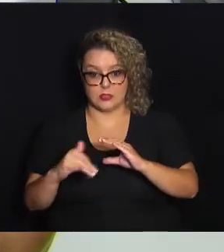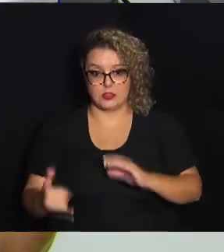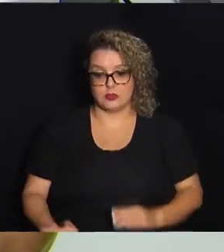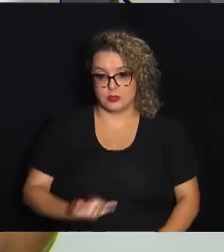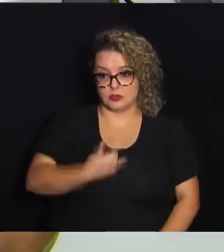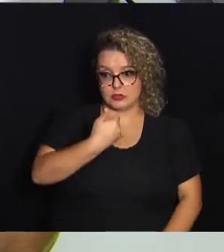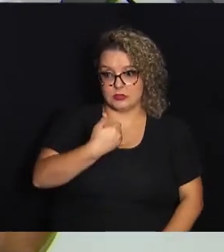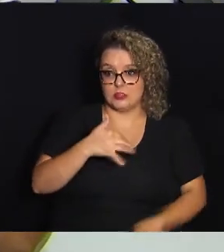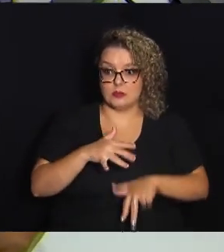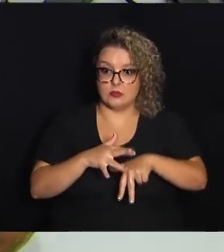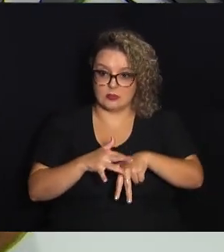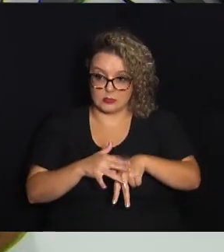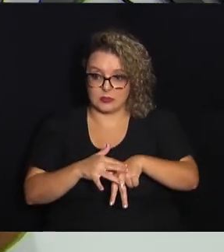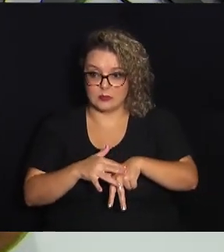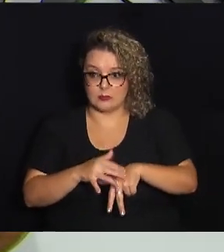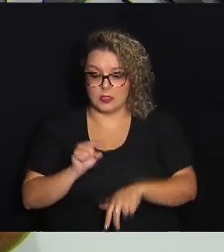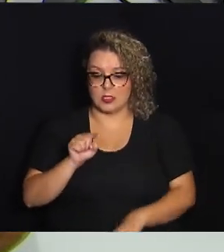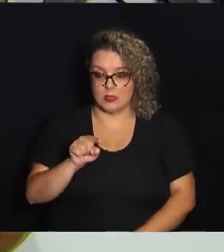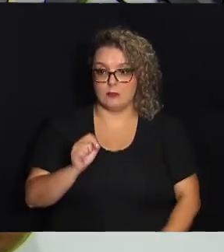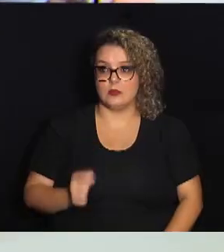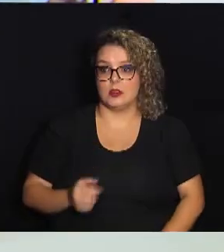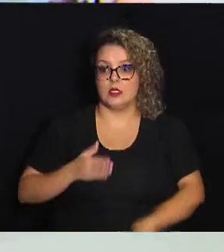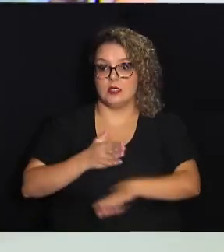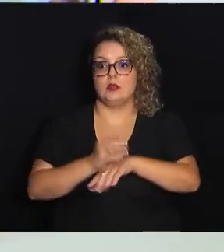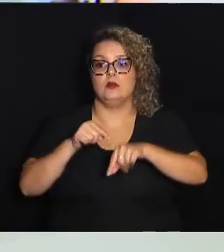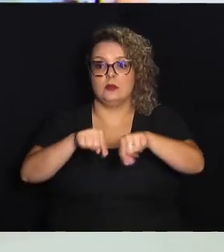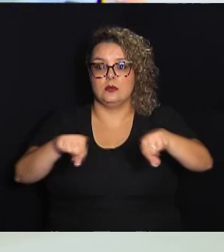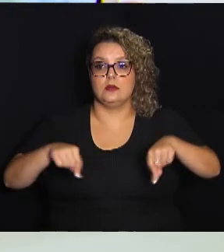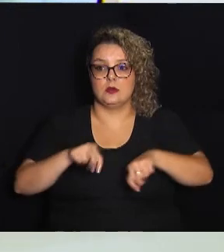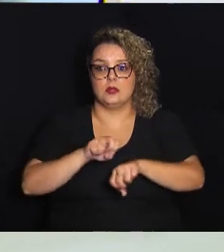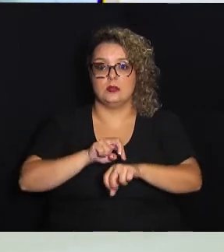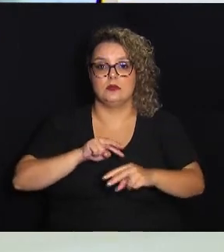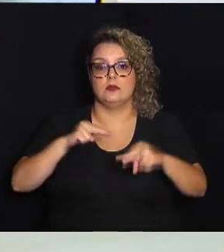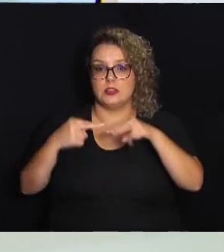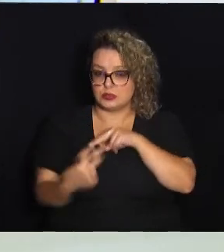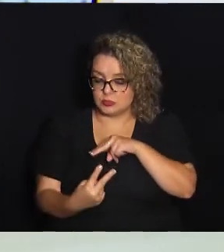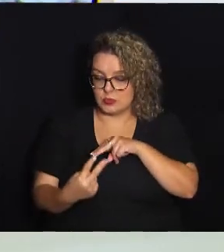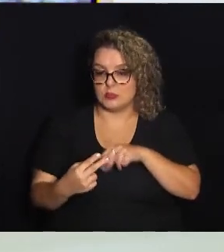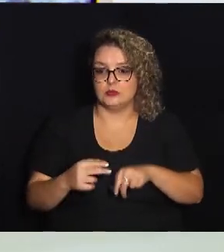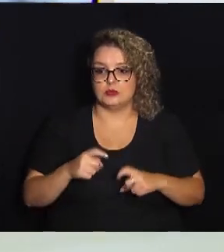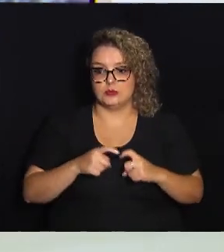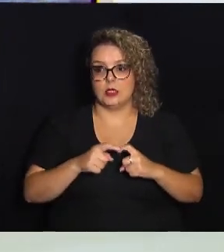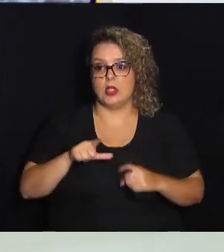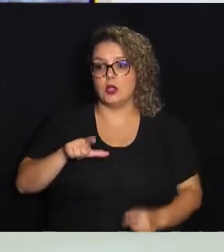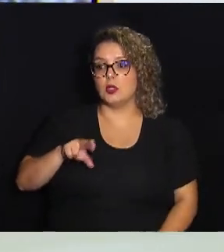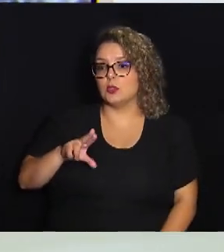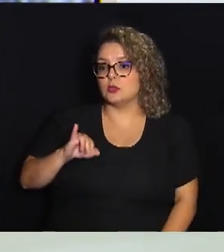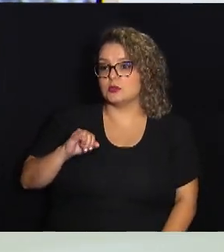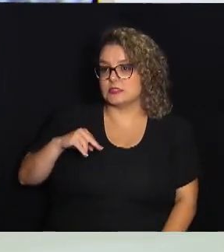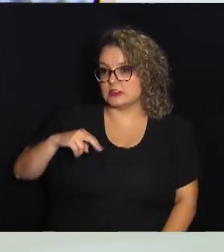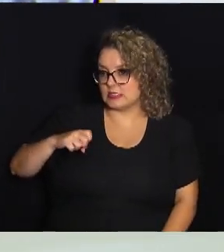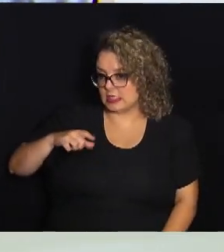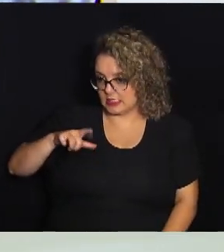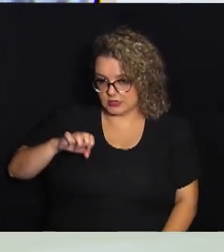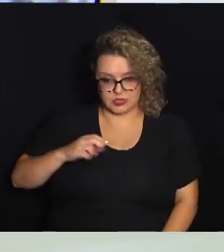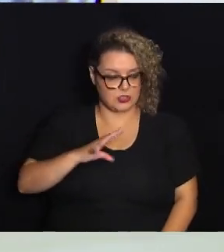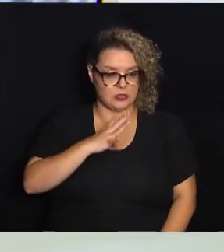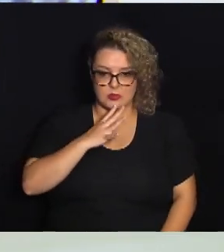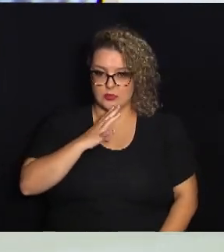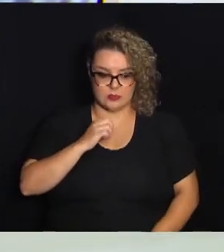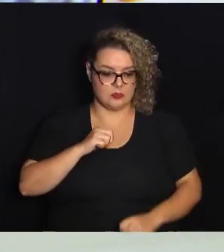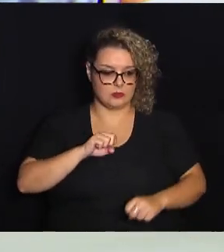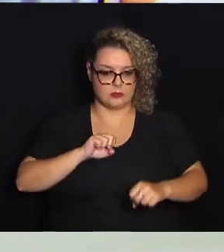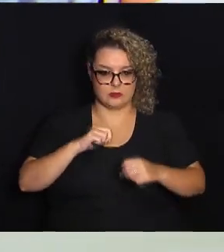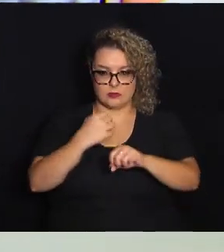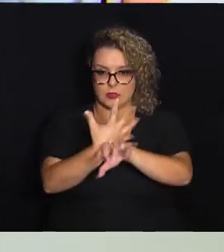um link será enviado para o celular do paciente para ele clicar e entrar na sala virtual do médico. A Lucineide não conhecia